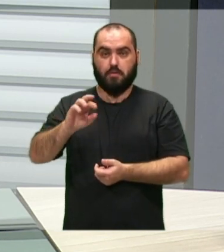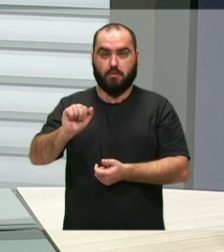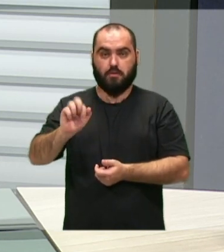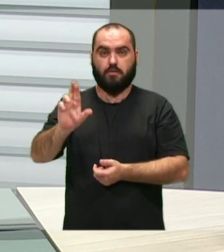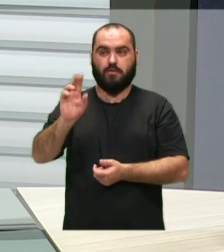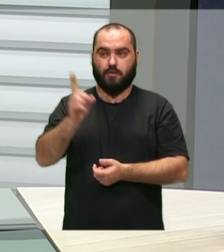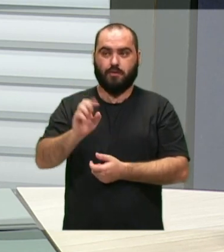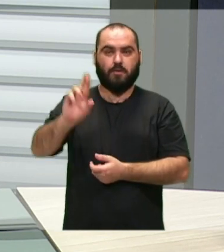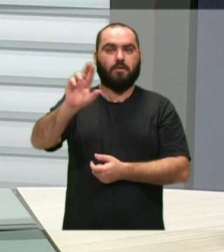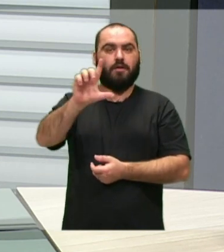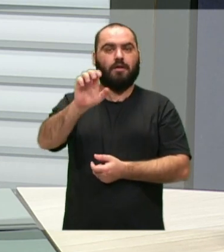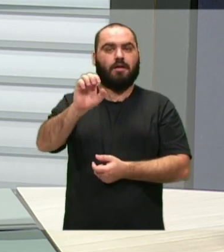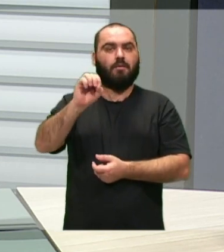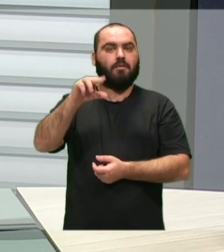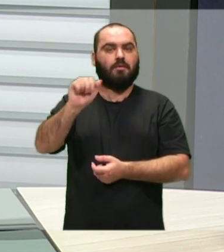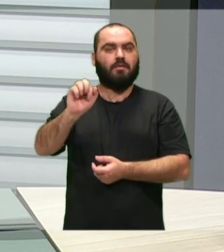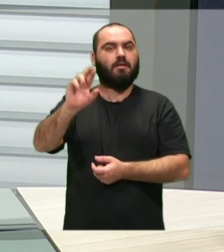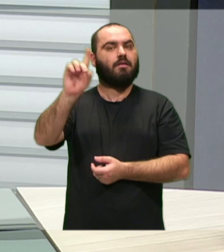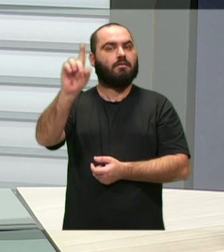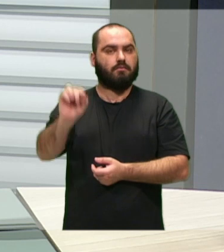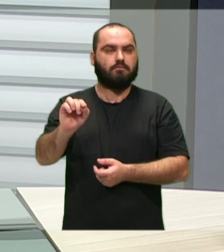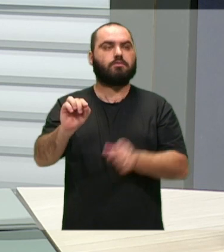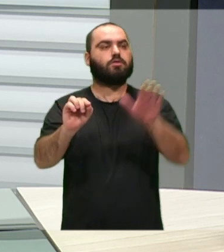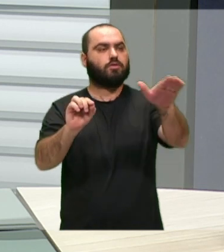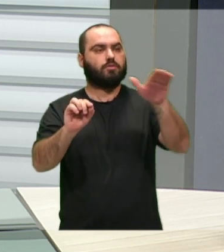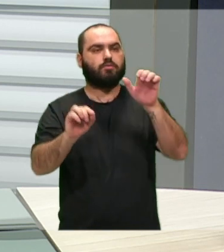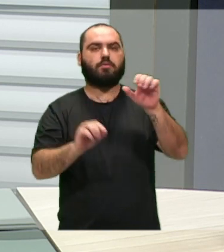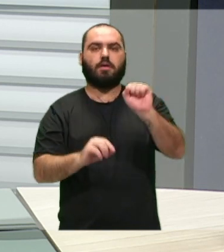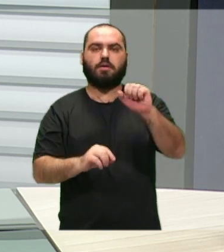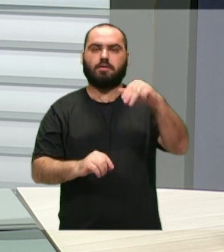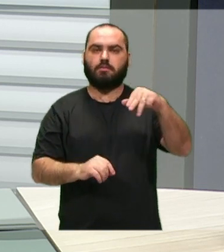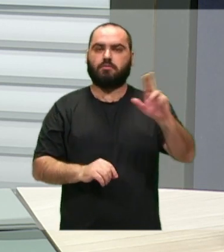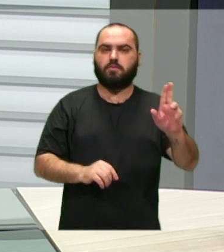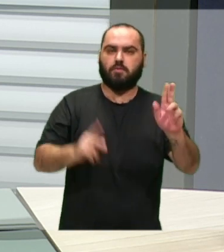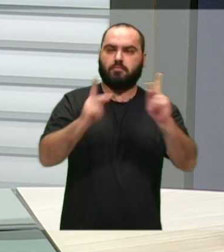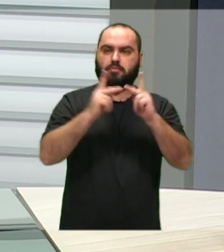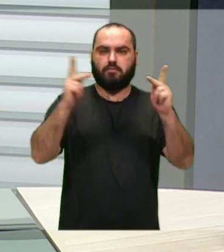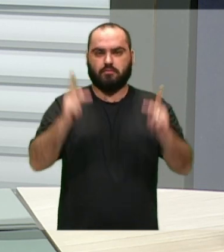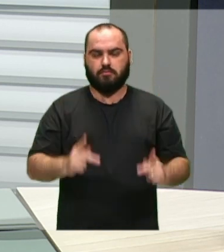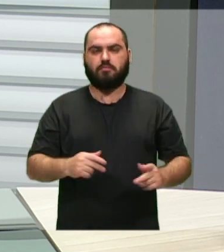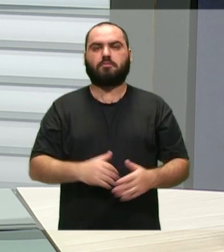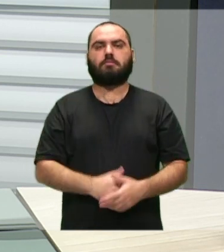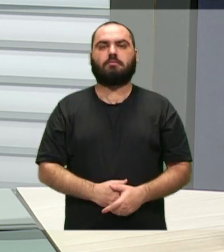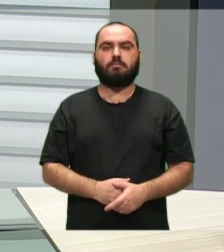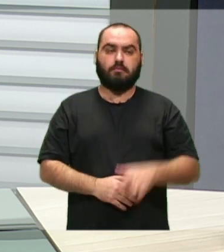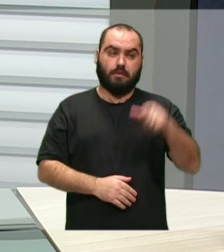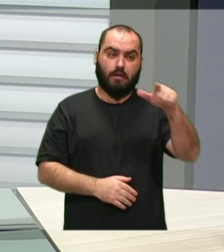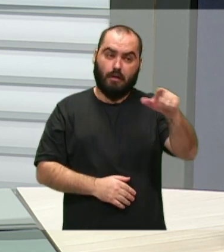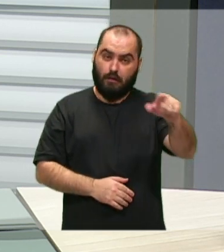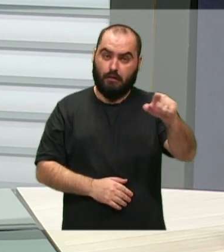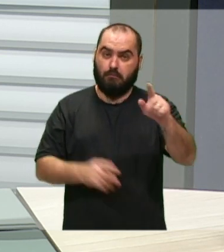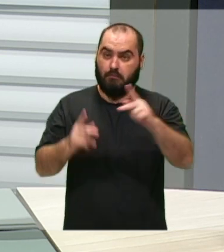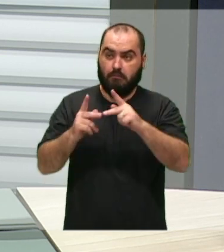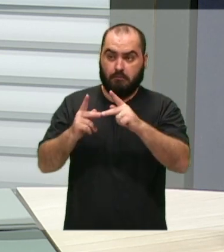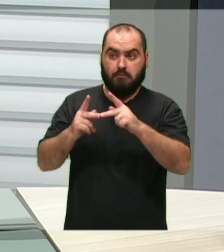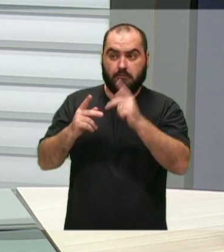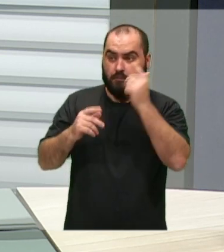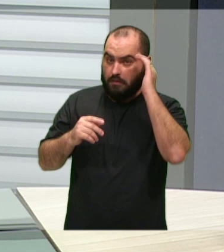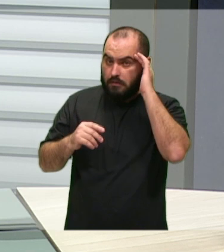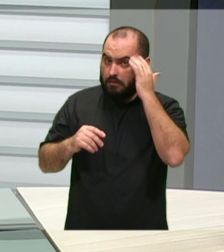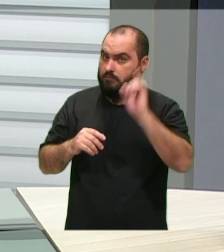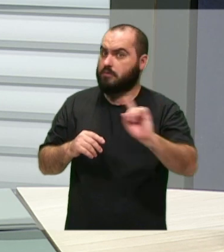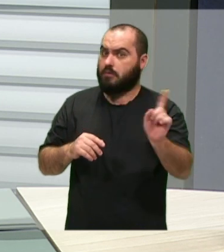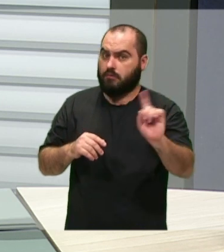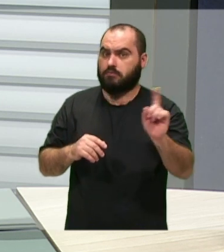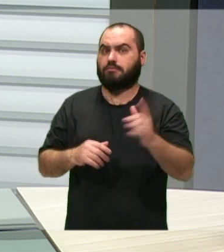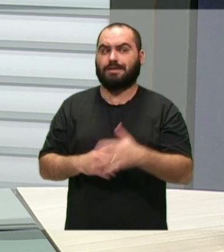Leonardo, e chamou também a SMU, Procuradoria, todos os órgãos do município. Ele entende que não, muito embora a Câmara elogiou o desejo